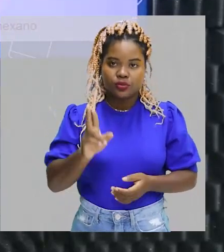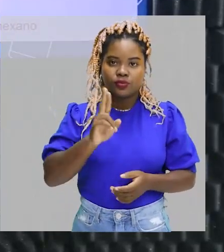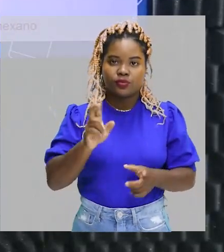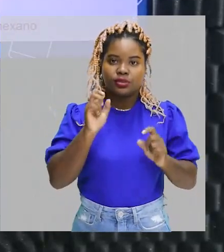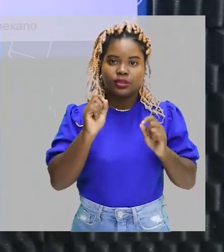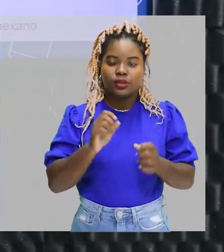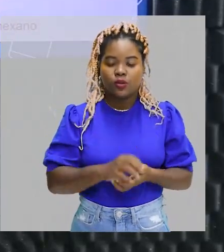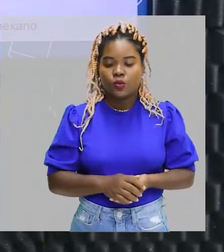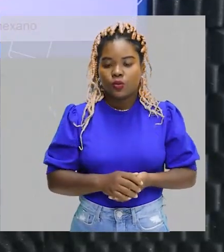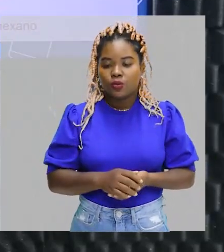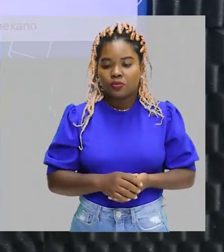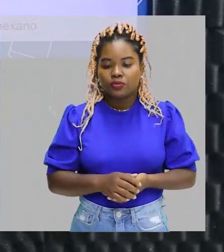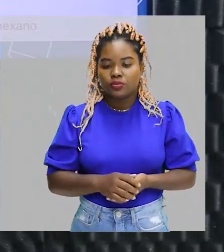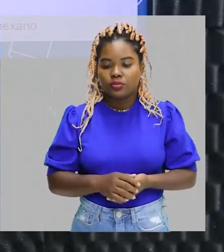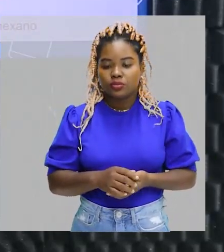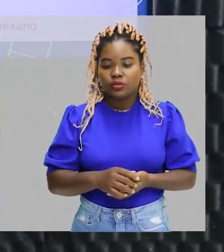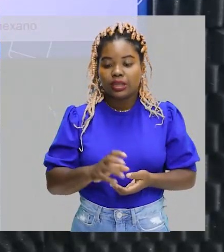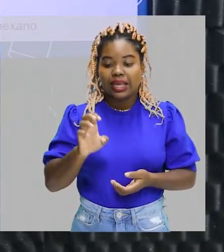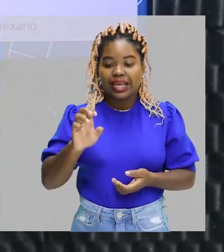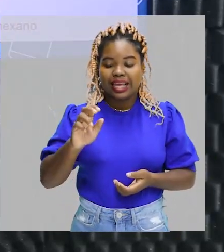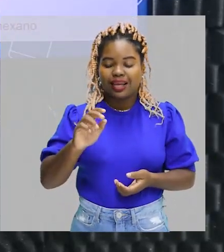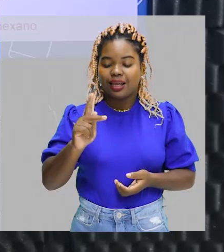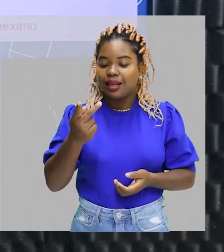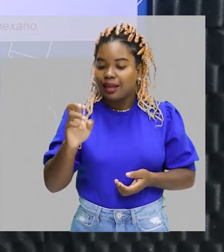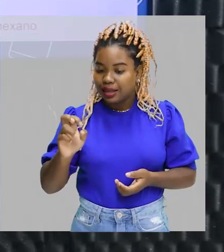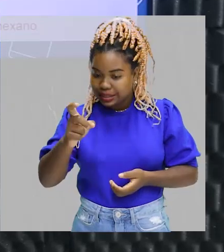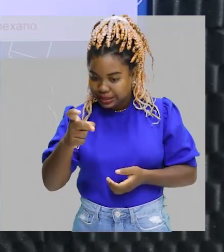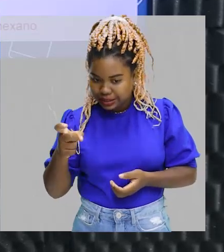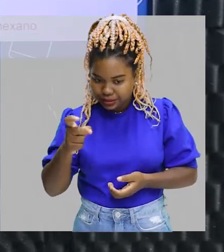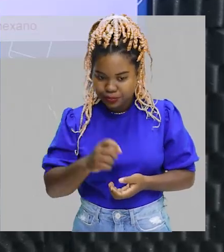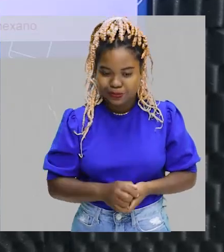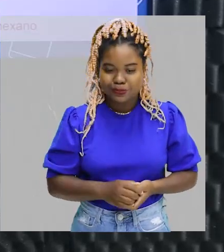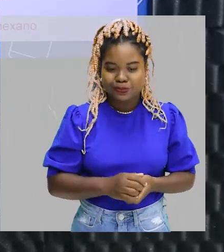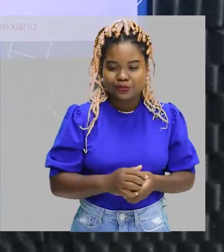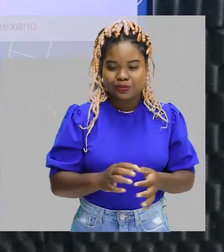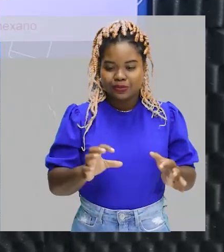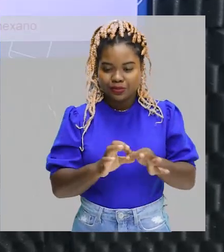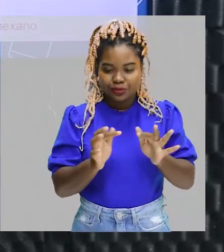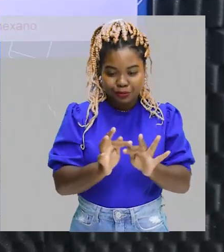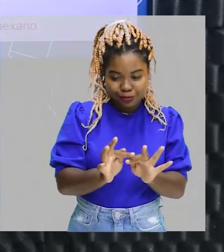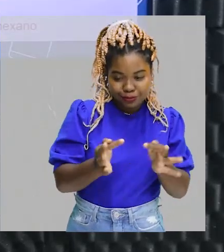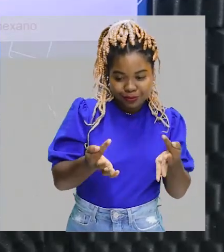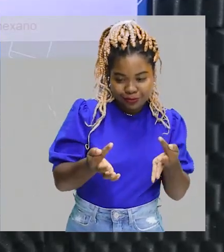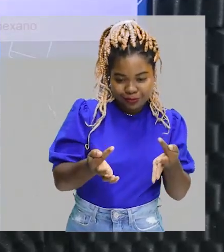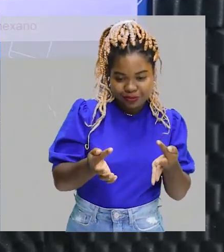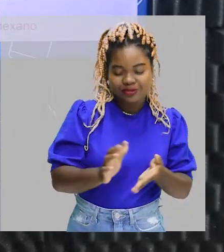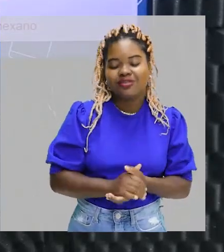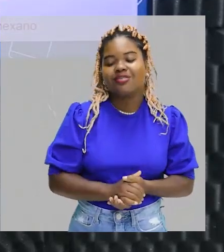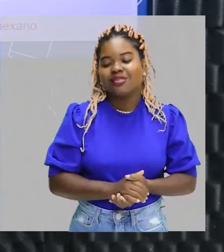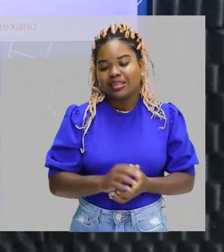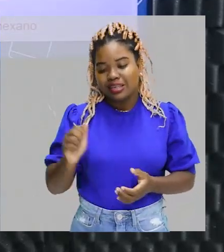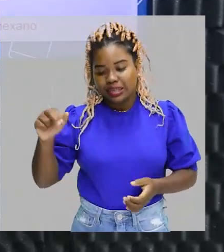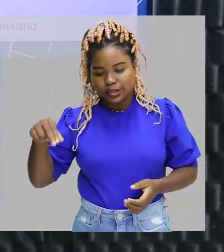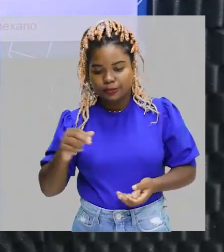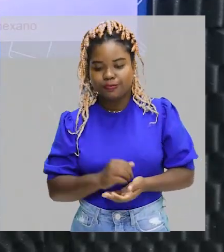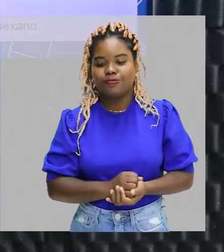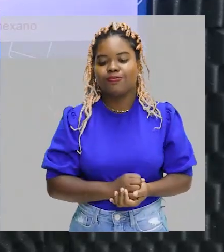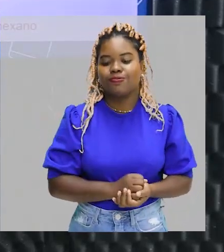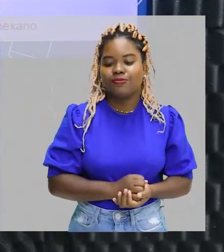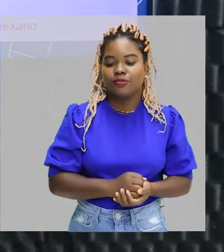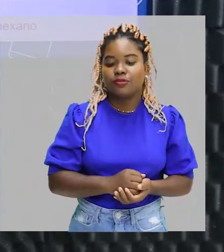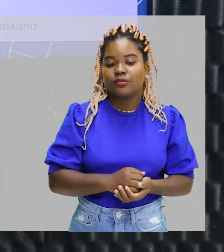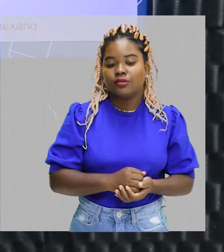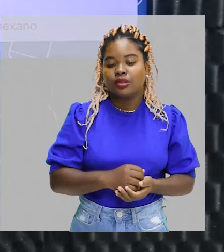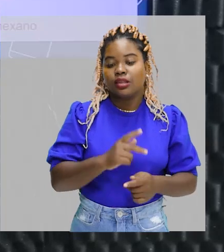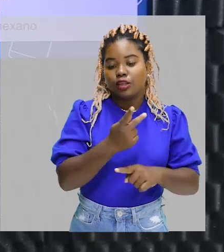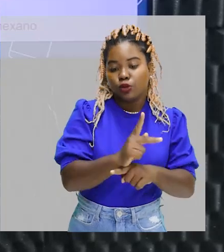usar o prefixo HEX. Ligações simples. Entre os átomos de carbono AN, ele